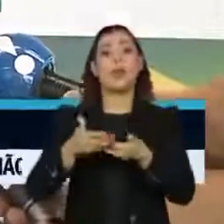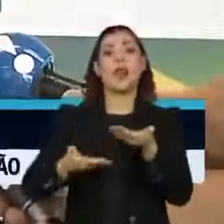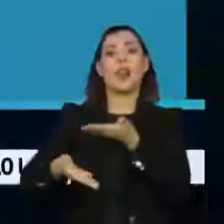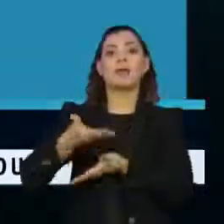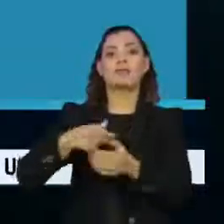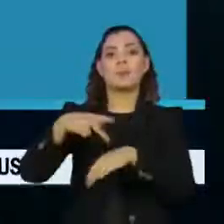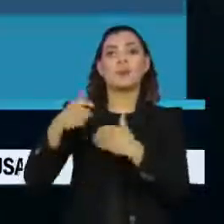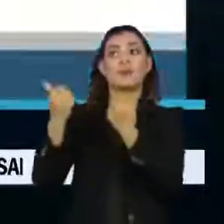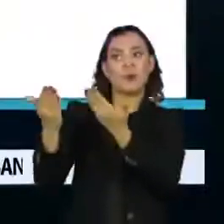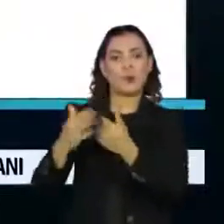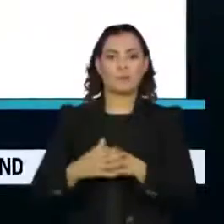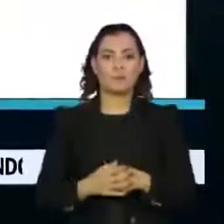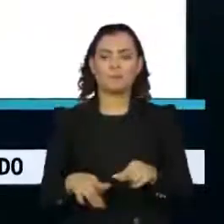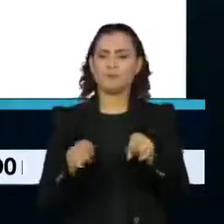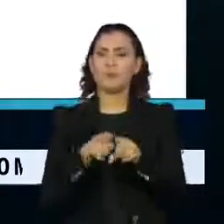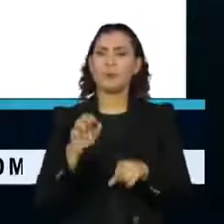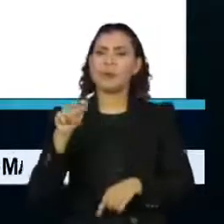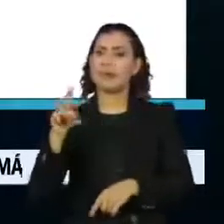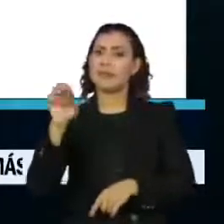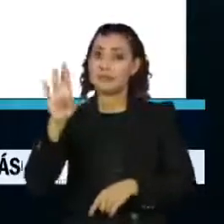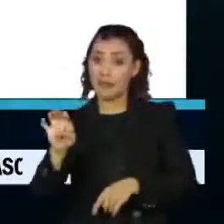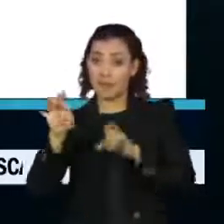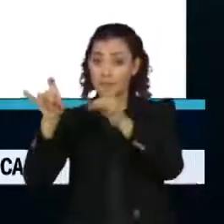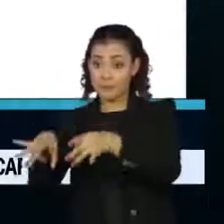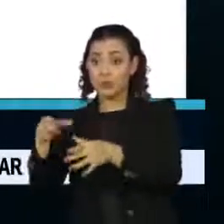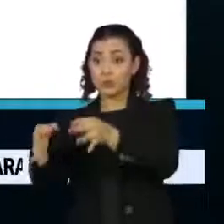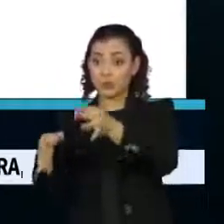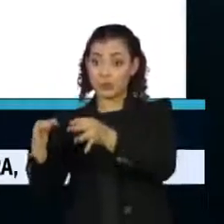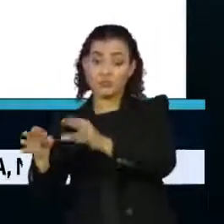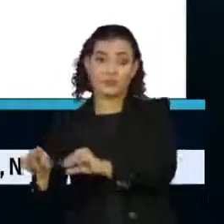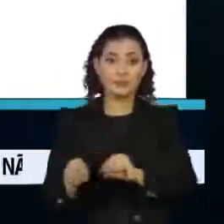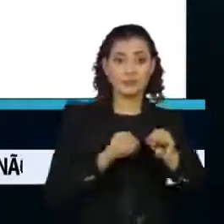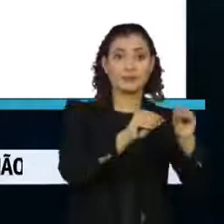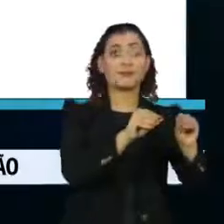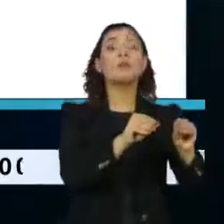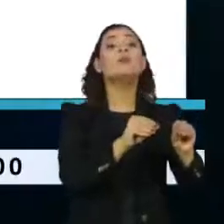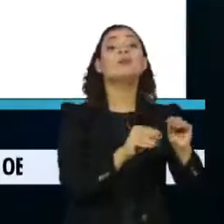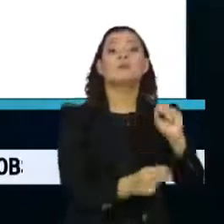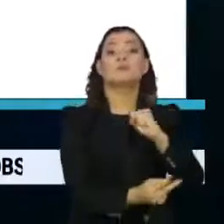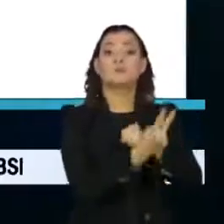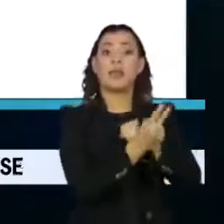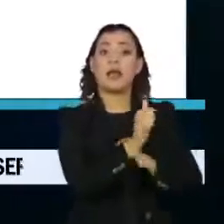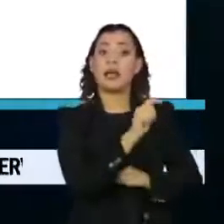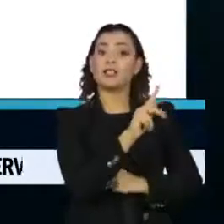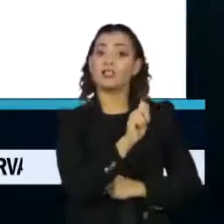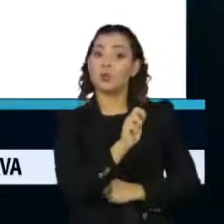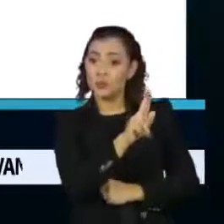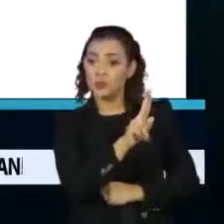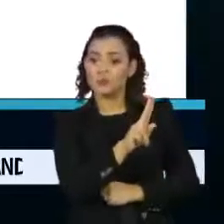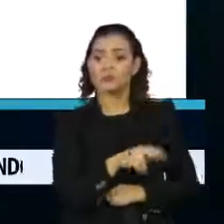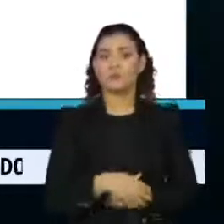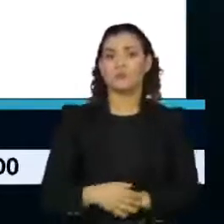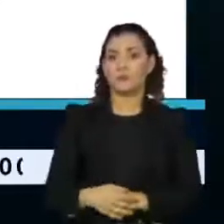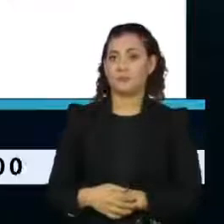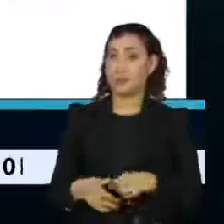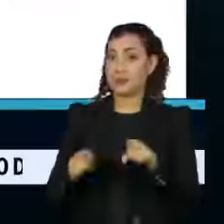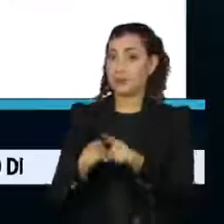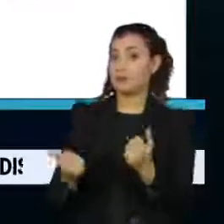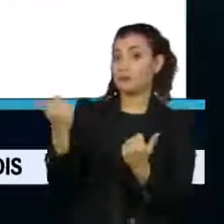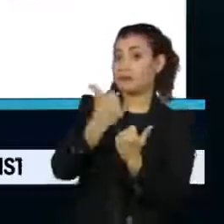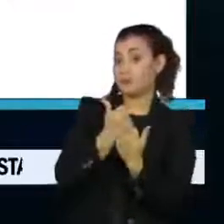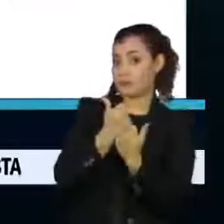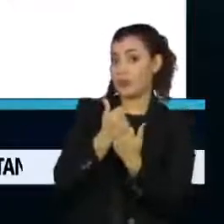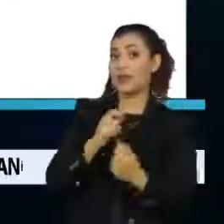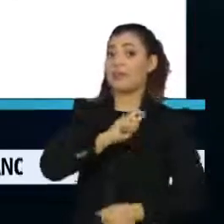exteriores. André Mendonça saiu do Ministério da Justiça e retornou ao comando da Advocacia-Geral da União. No lugar dele,